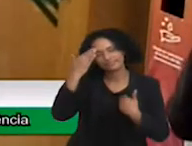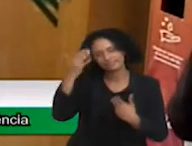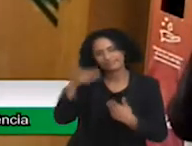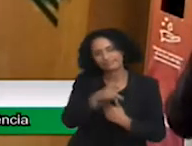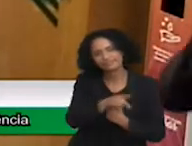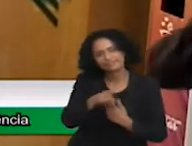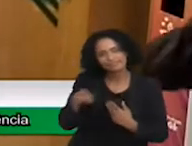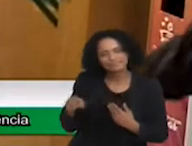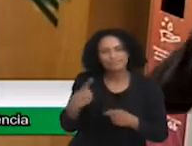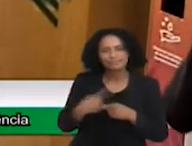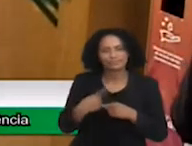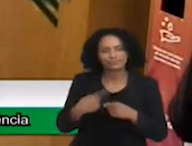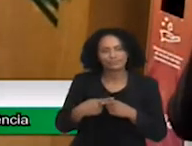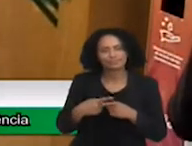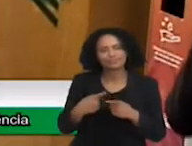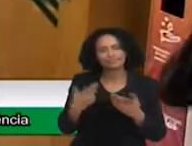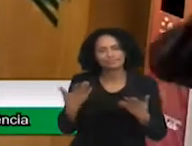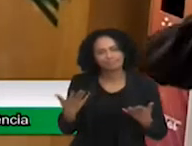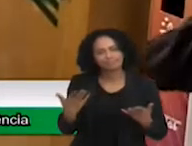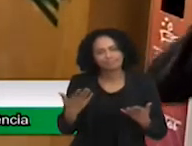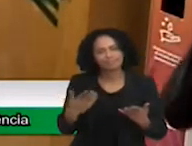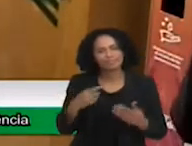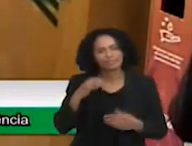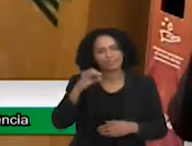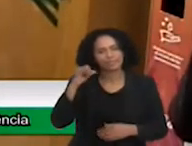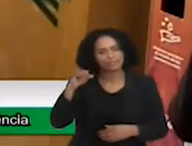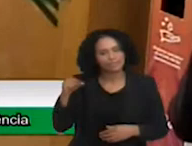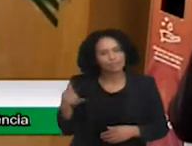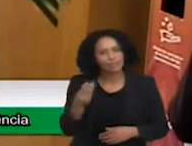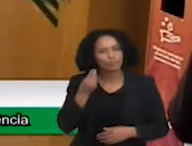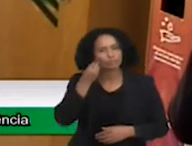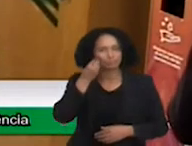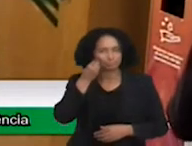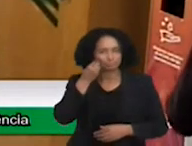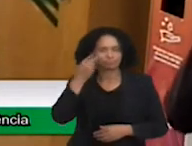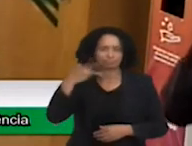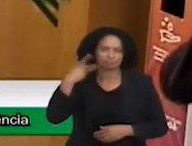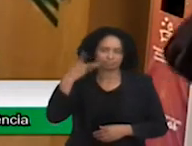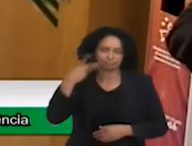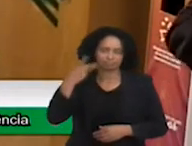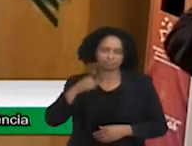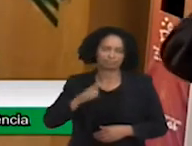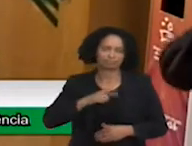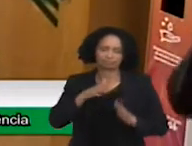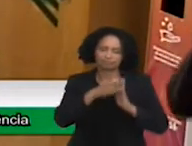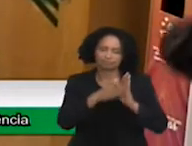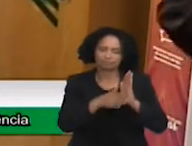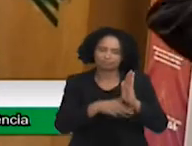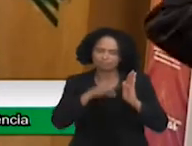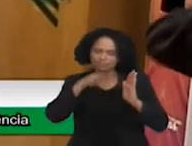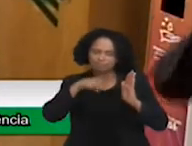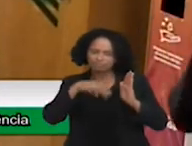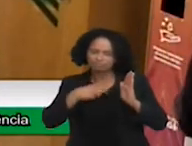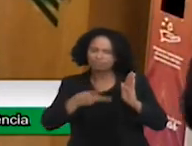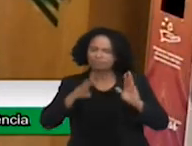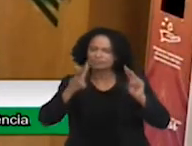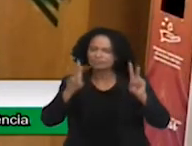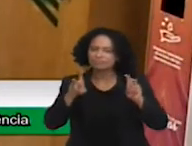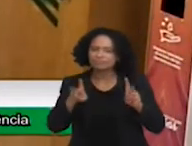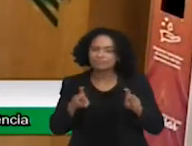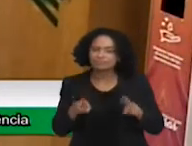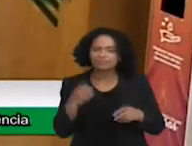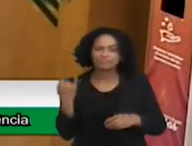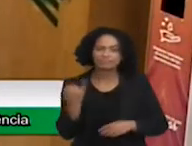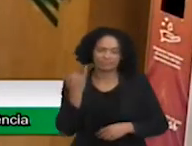política de buscar soluções sobre um tema tão importante. Inclusive, não